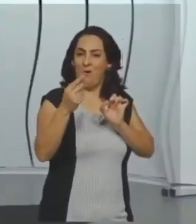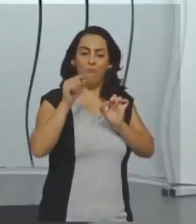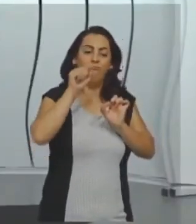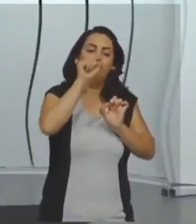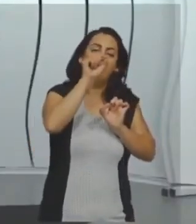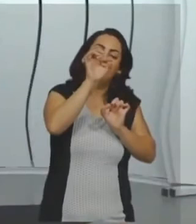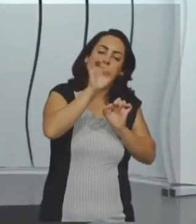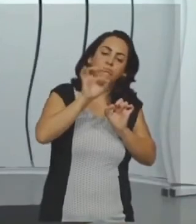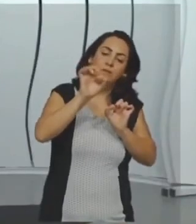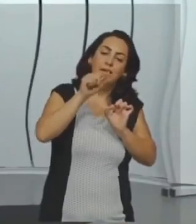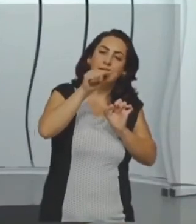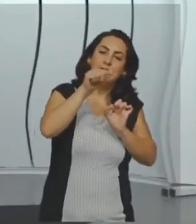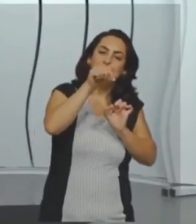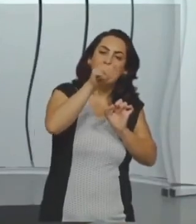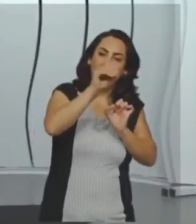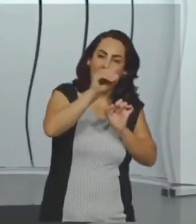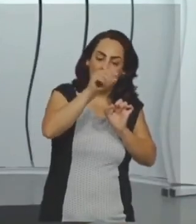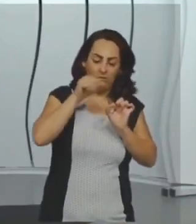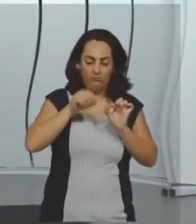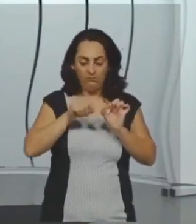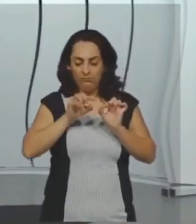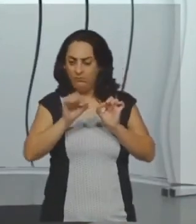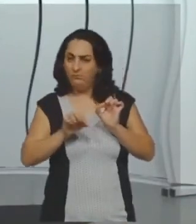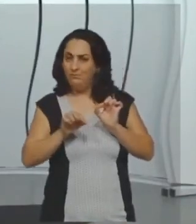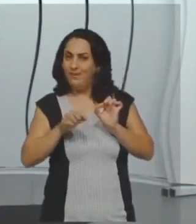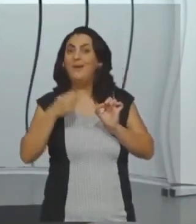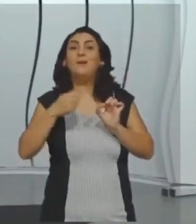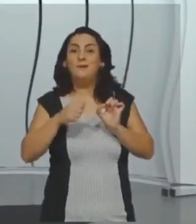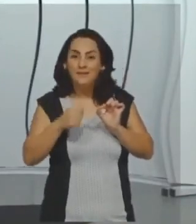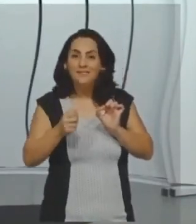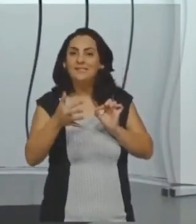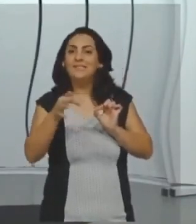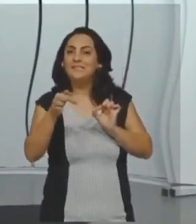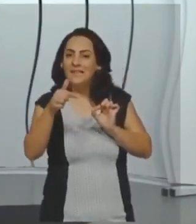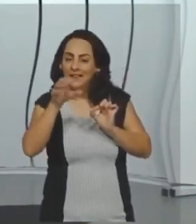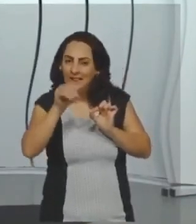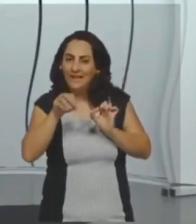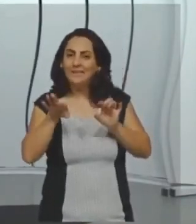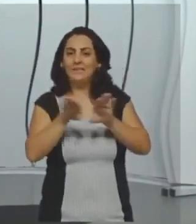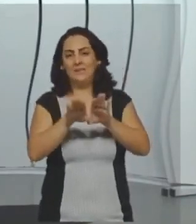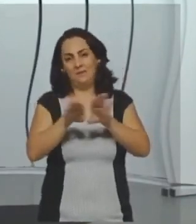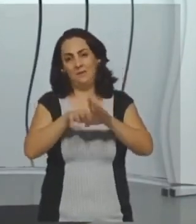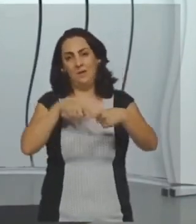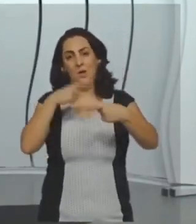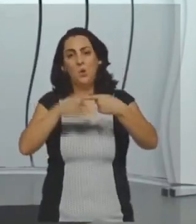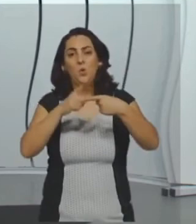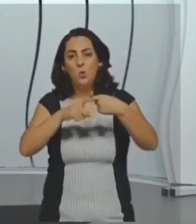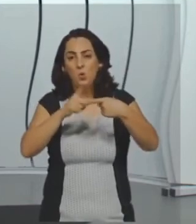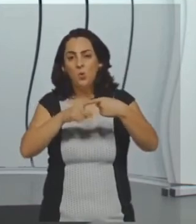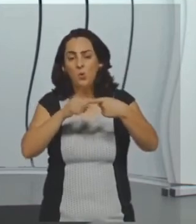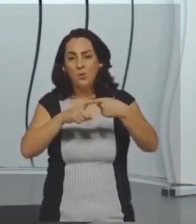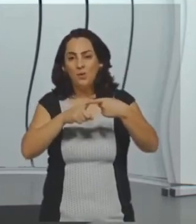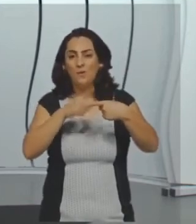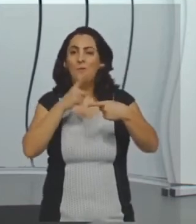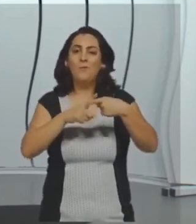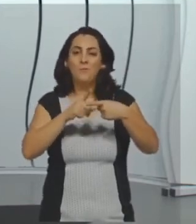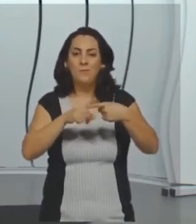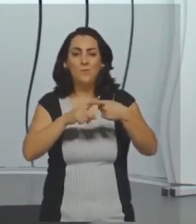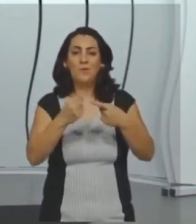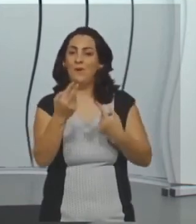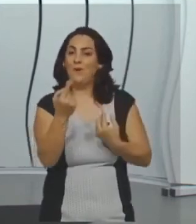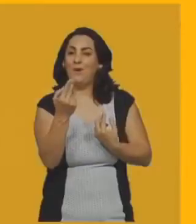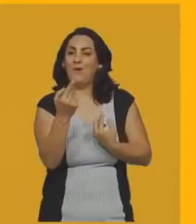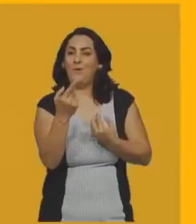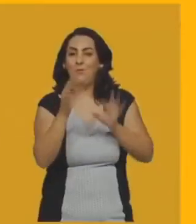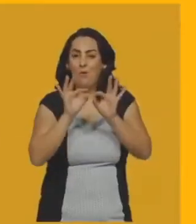Então, por exemplo, se esse ângulo vale 70 graus, quanto que vai valer x? Ele é alterno,